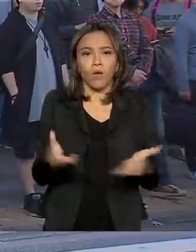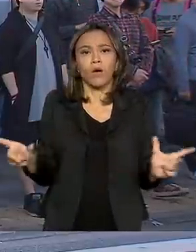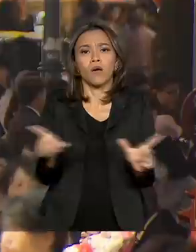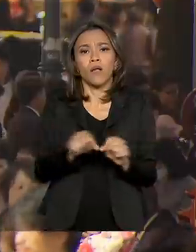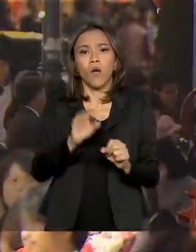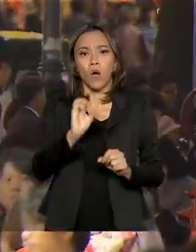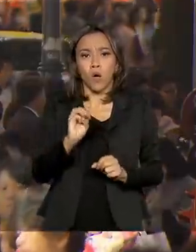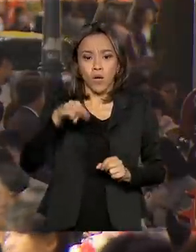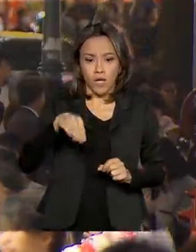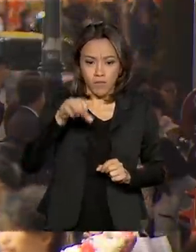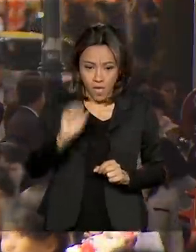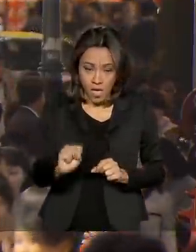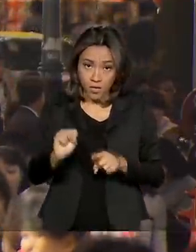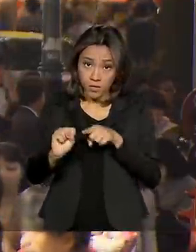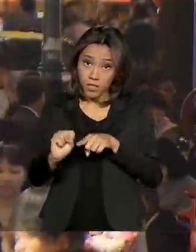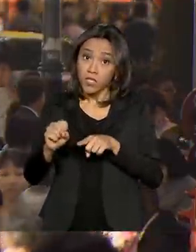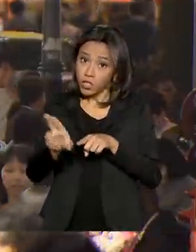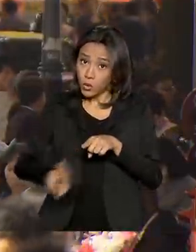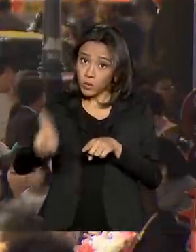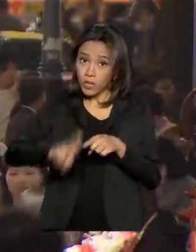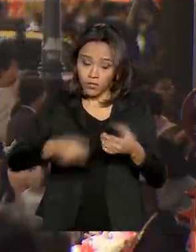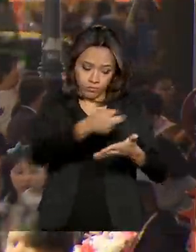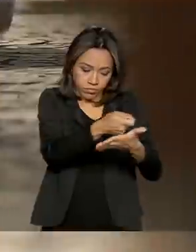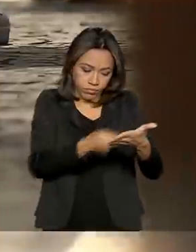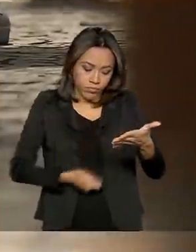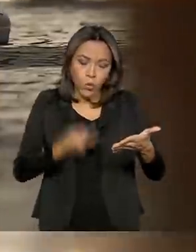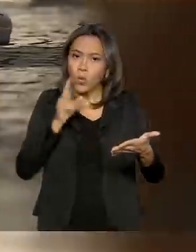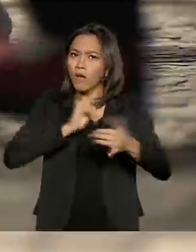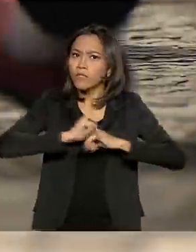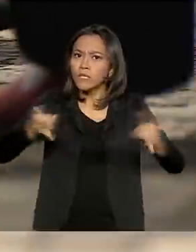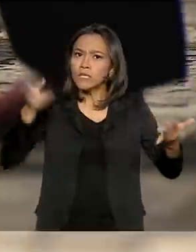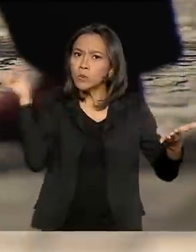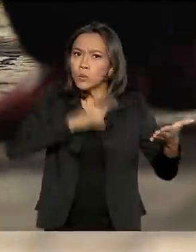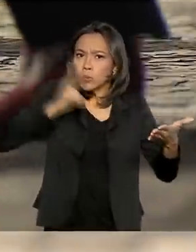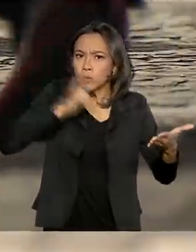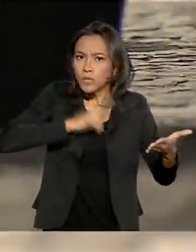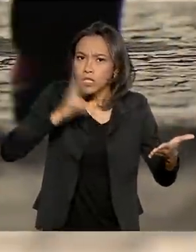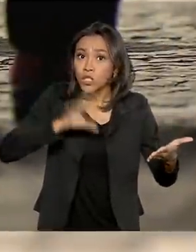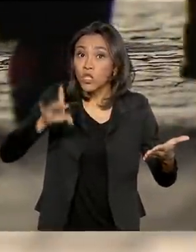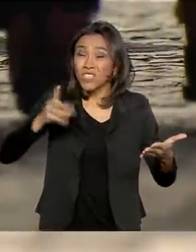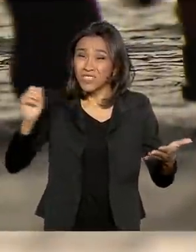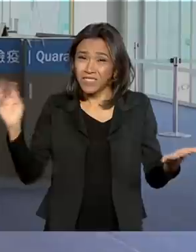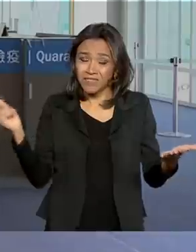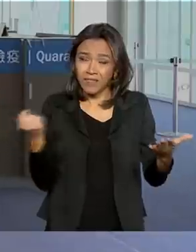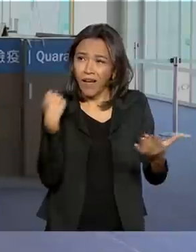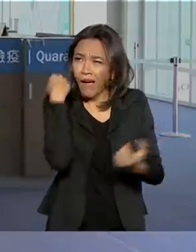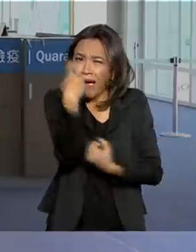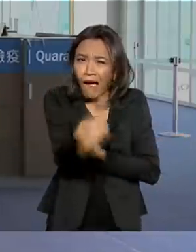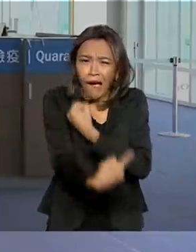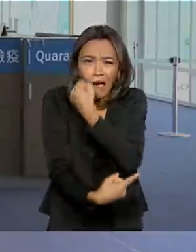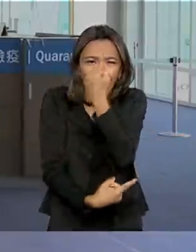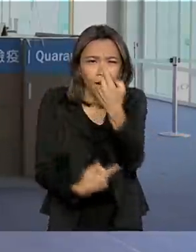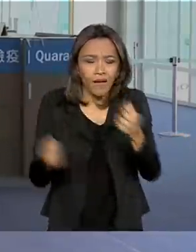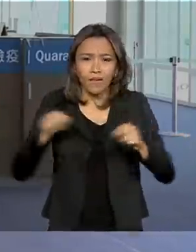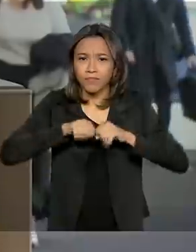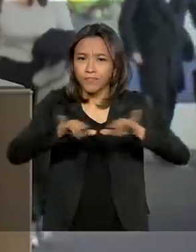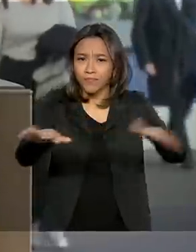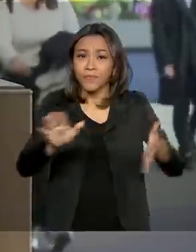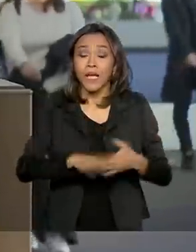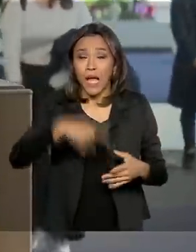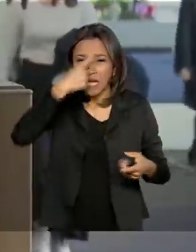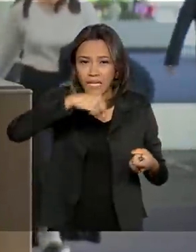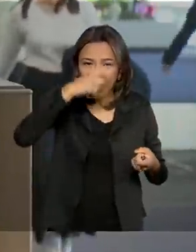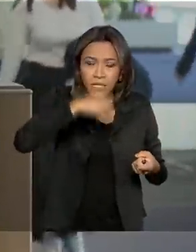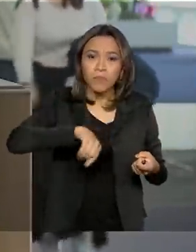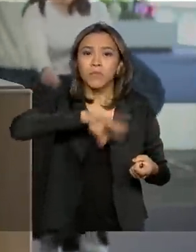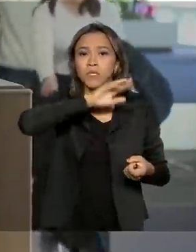da Saúde tinha usado essa declaração de emergência apenas em casos de epidemias raras, como foi a gripe suína, o